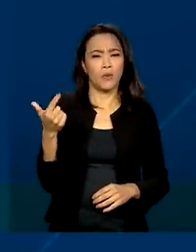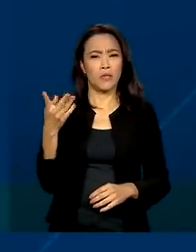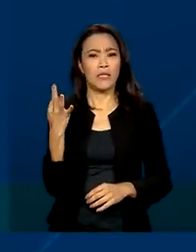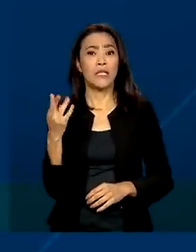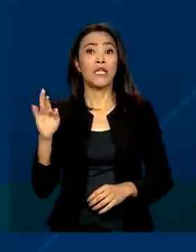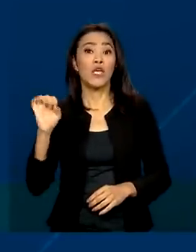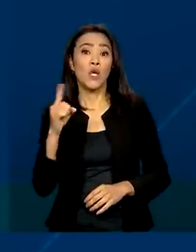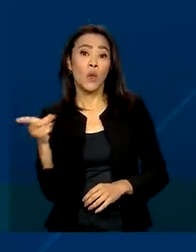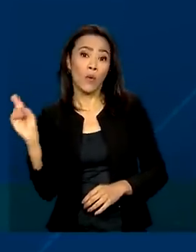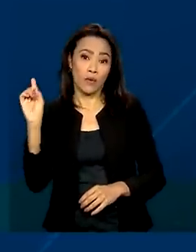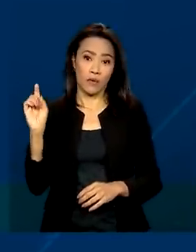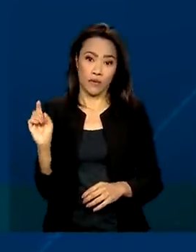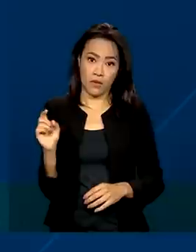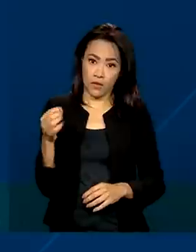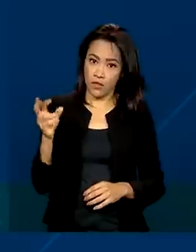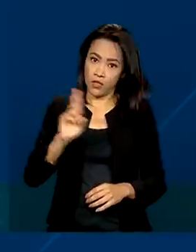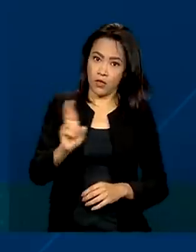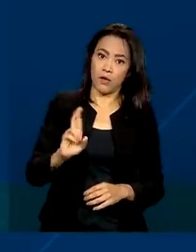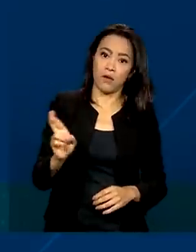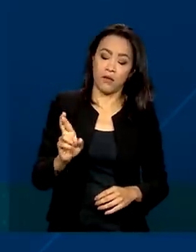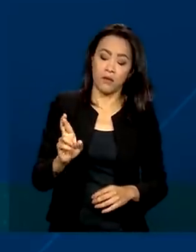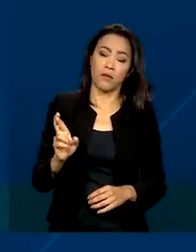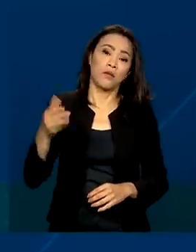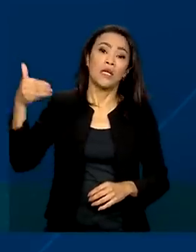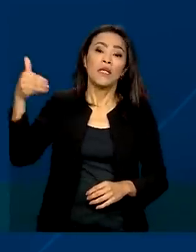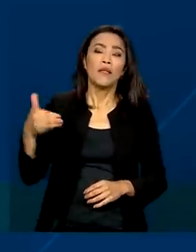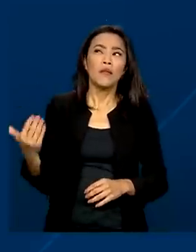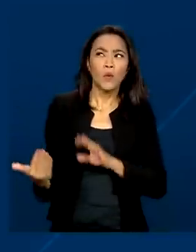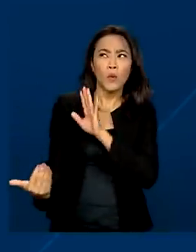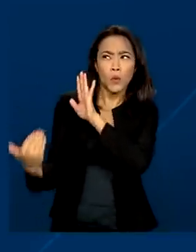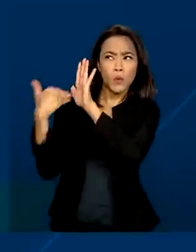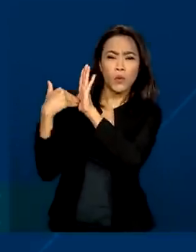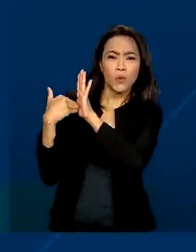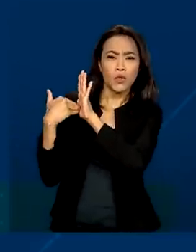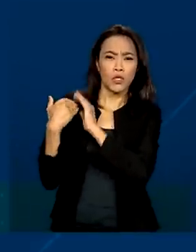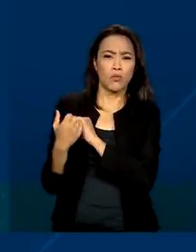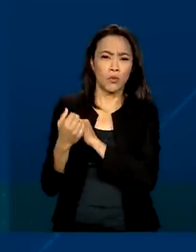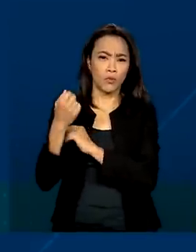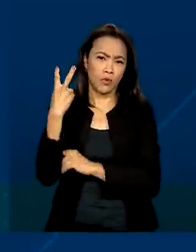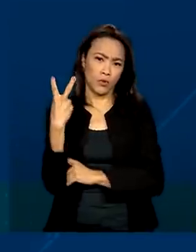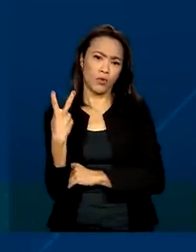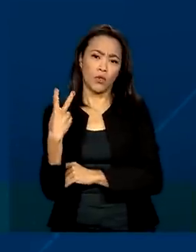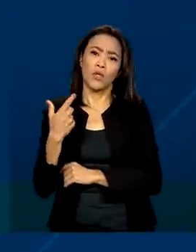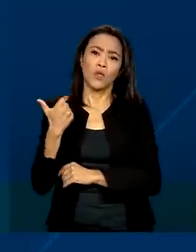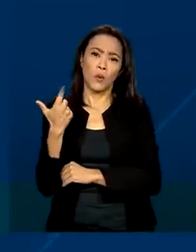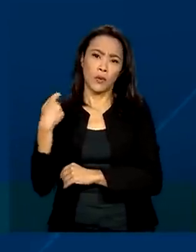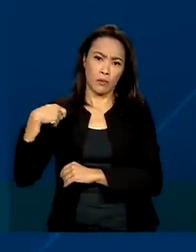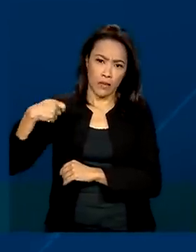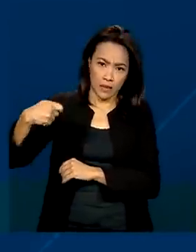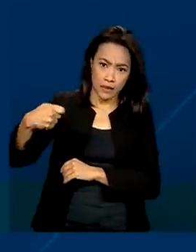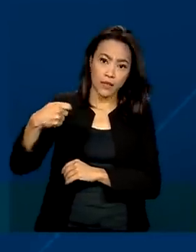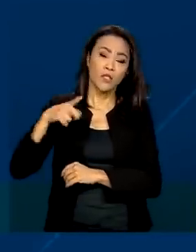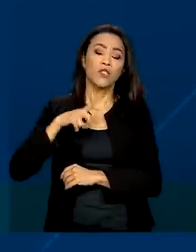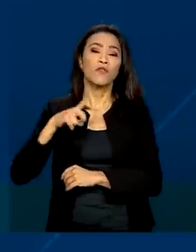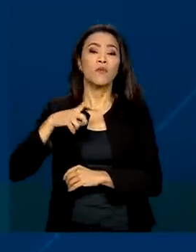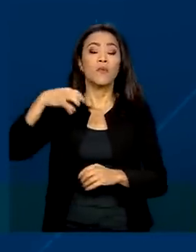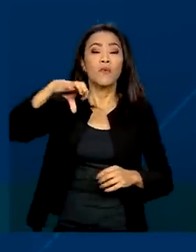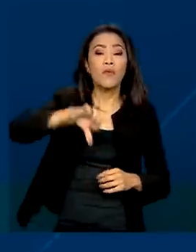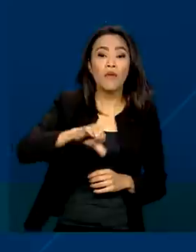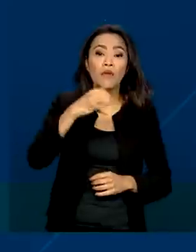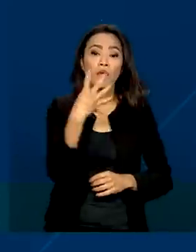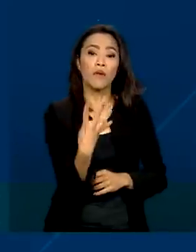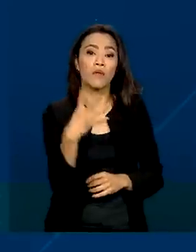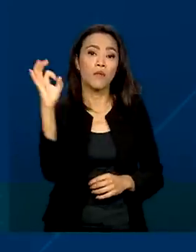financeiros negociados no PIX, sendo que neste último ano, nesses últimos 12 meses, tivemos 94% de